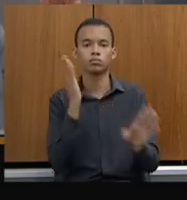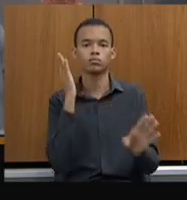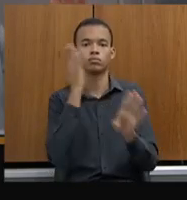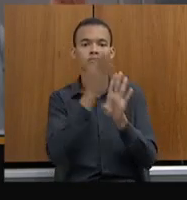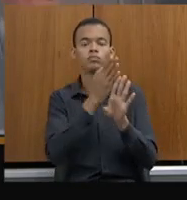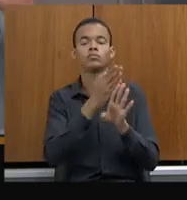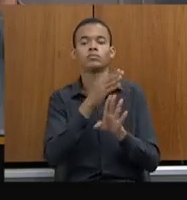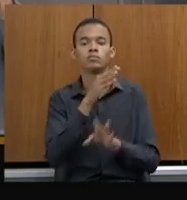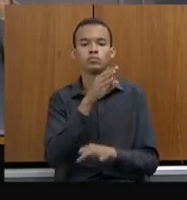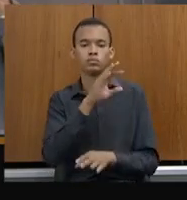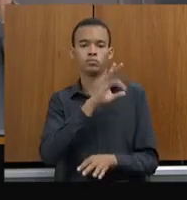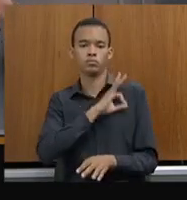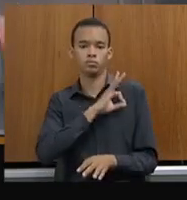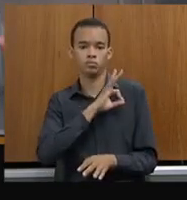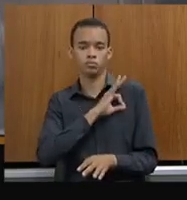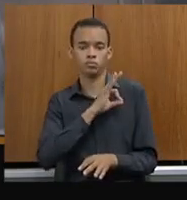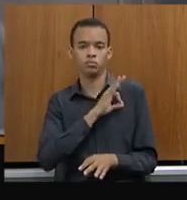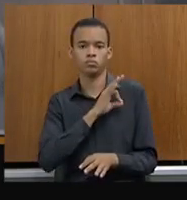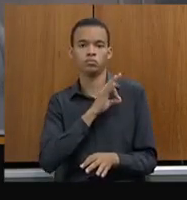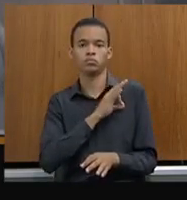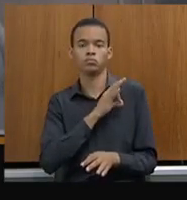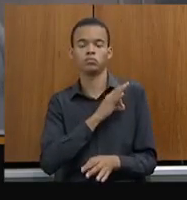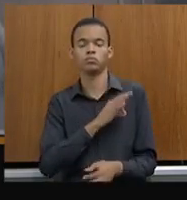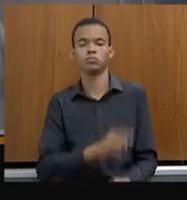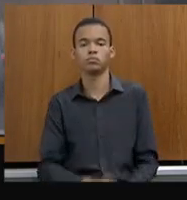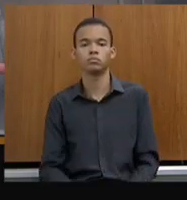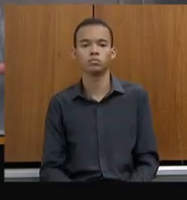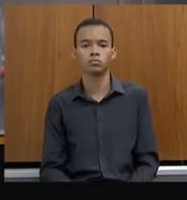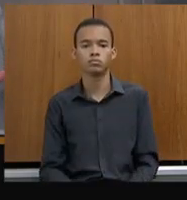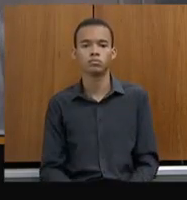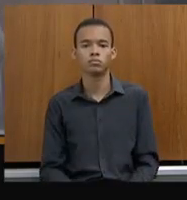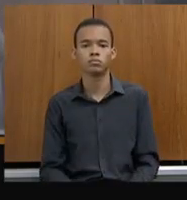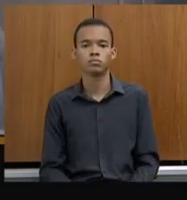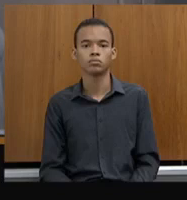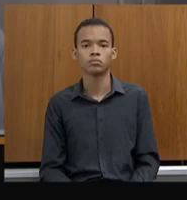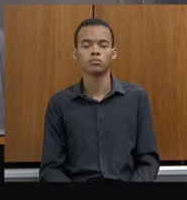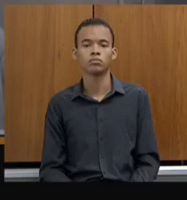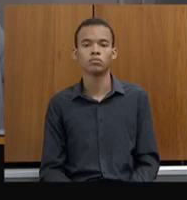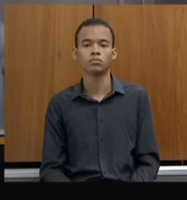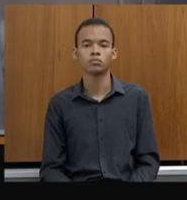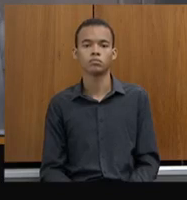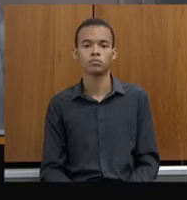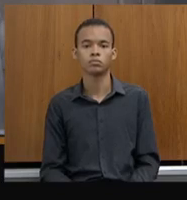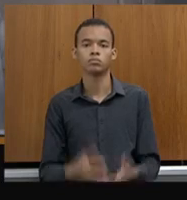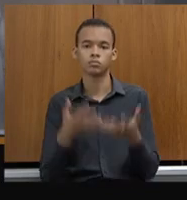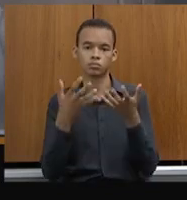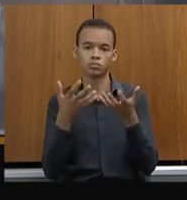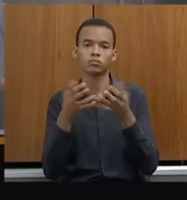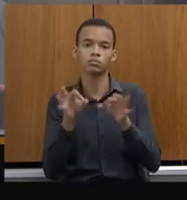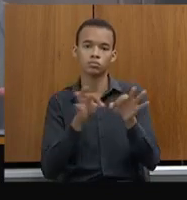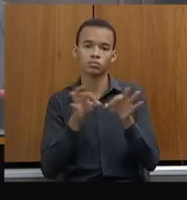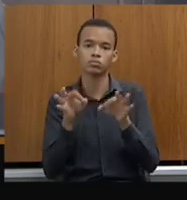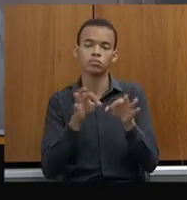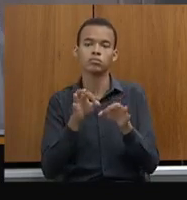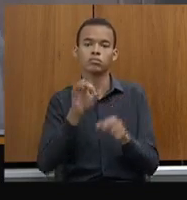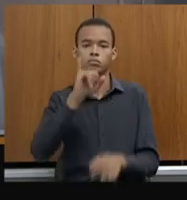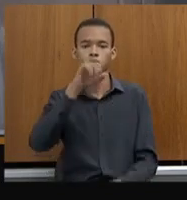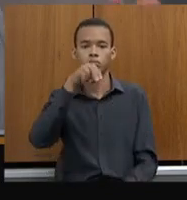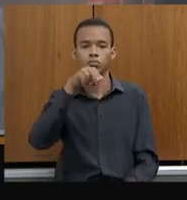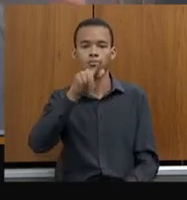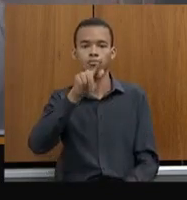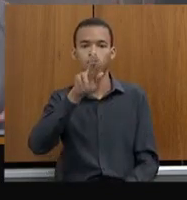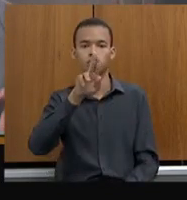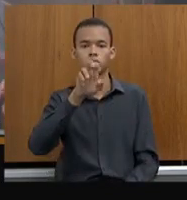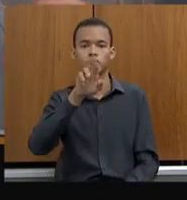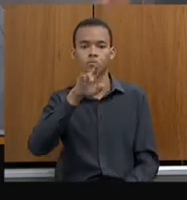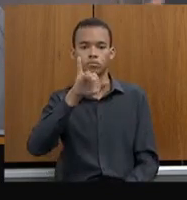alcançaremos o que nós desejamos, que é a tramitação, nós falamos de inquérito sem papel, tramitação